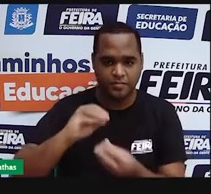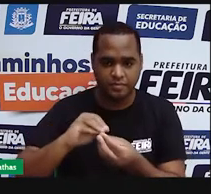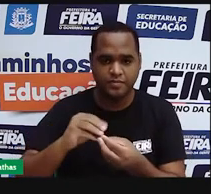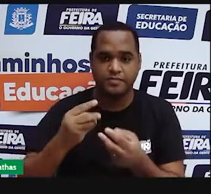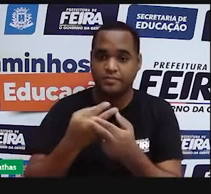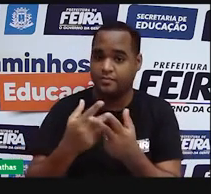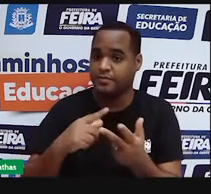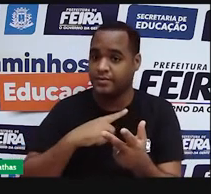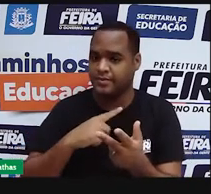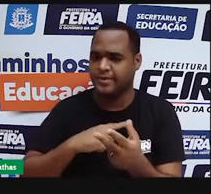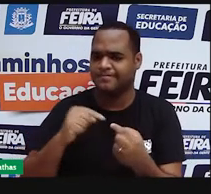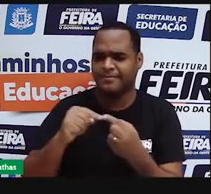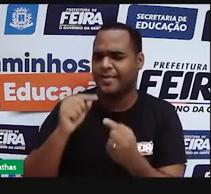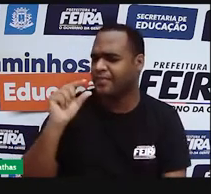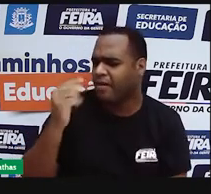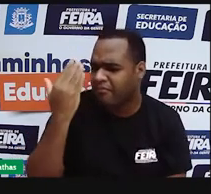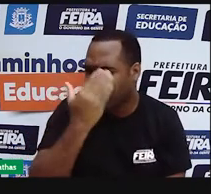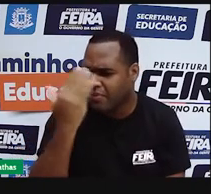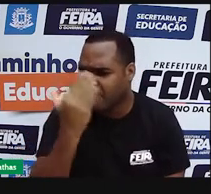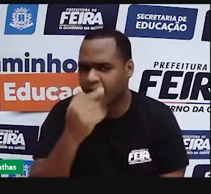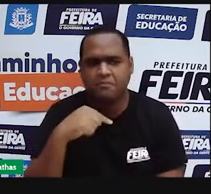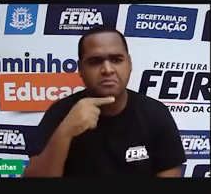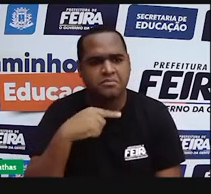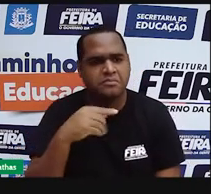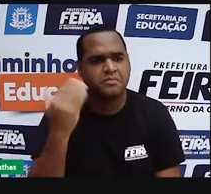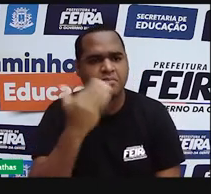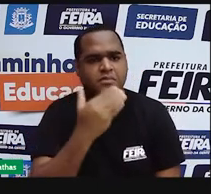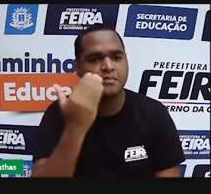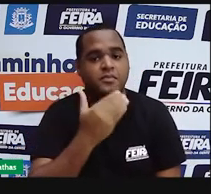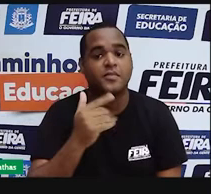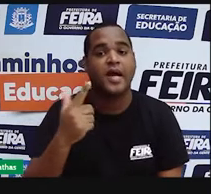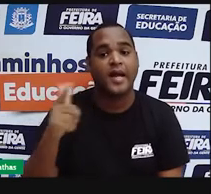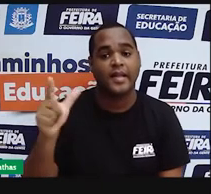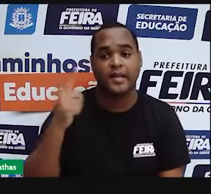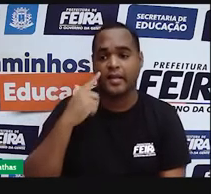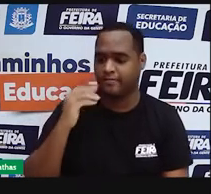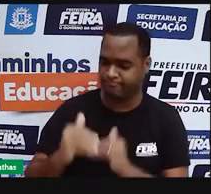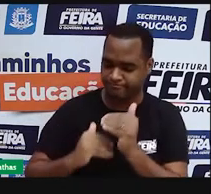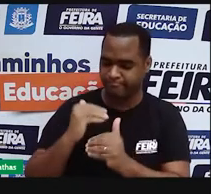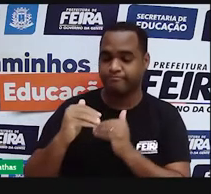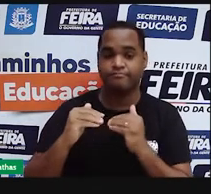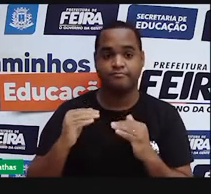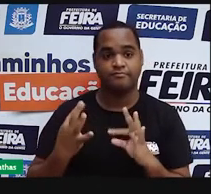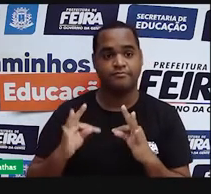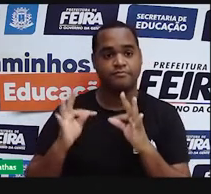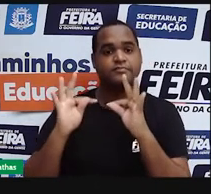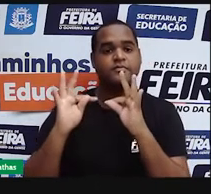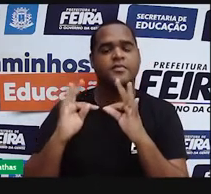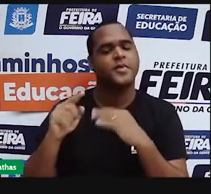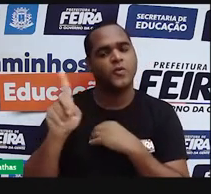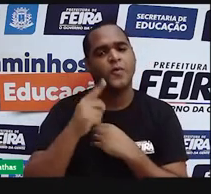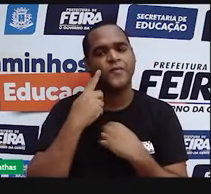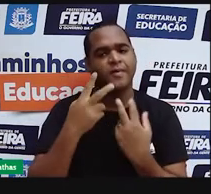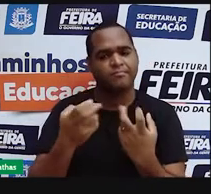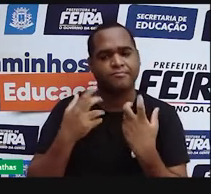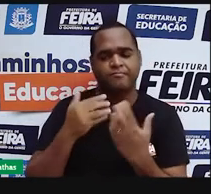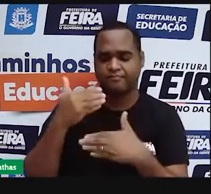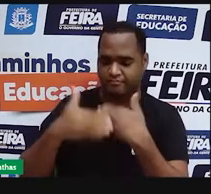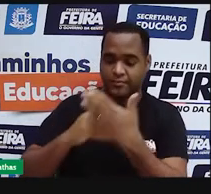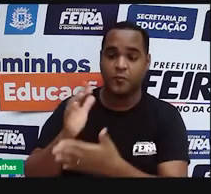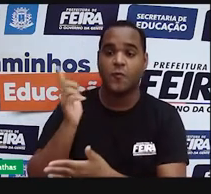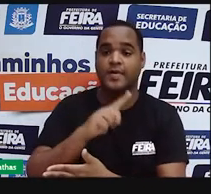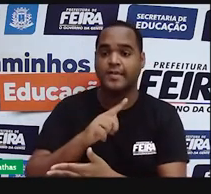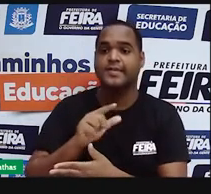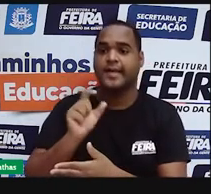muito pequenininha, a gente não consegue enxergar ela. Então, somente com o avanço da tecnologia é que a gente consegue descobrir novas informações